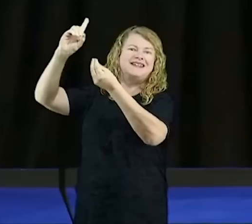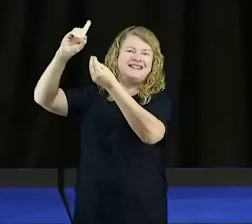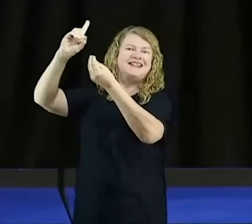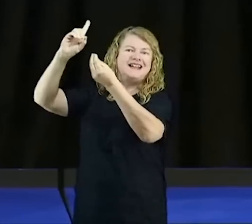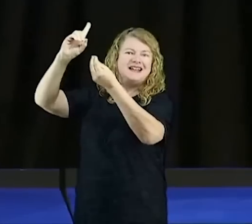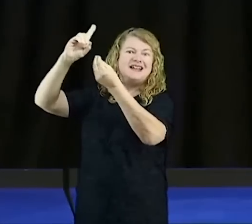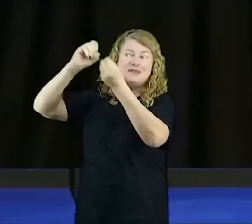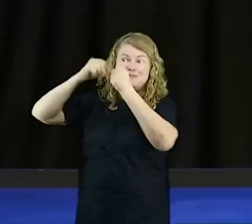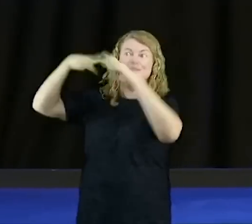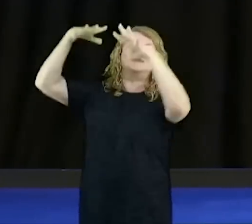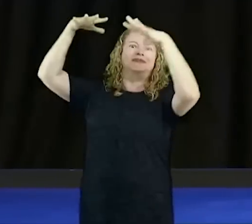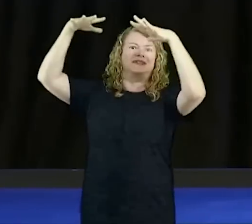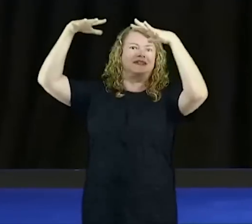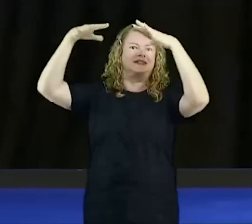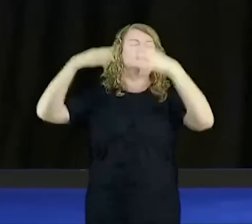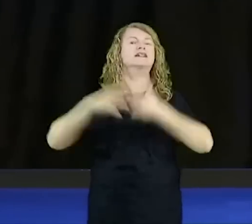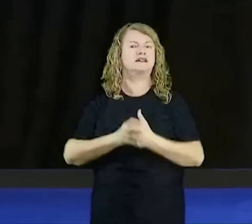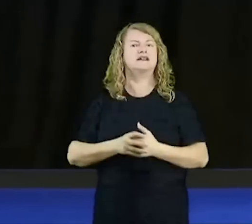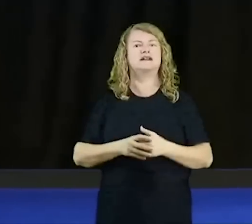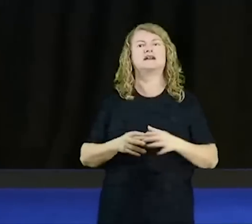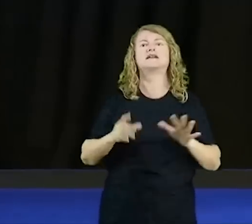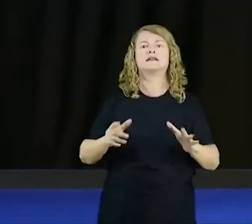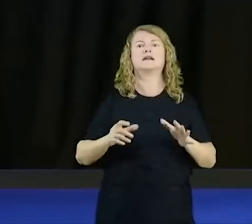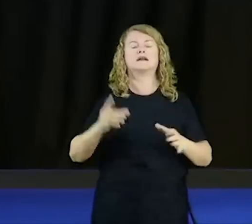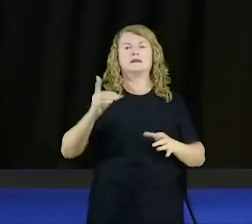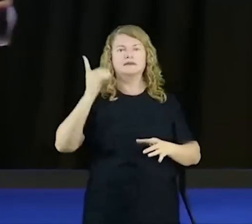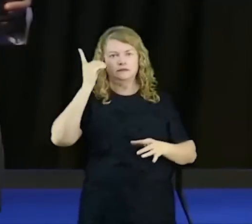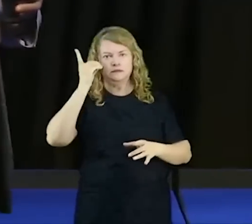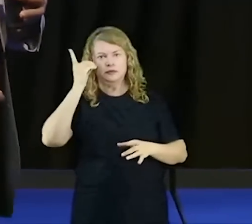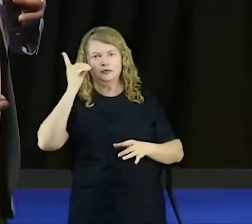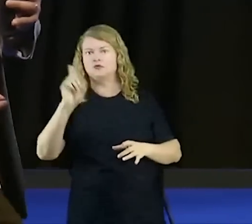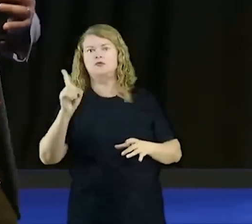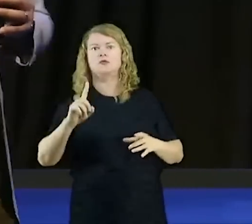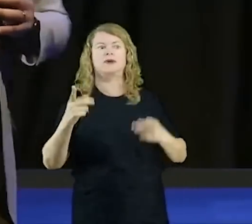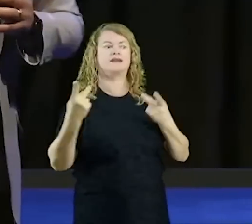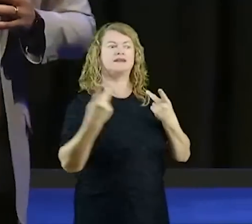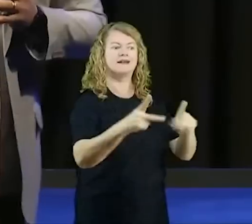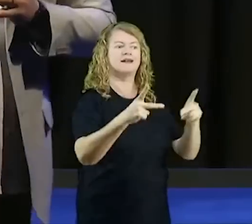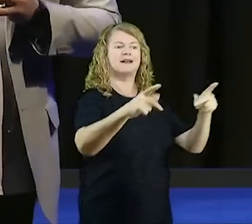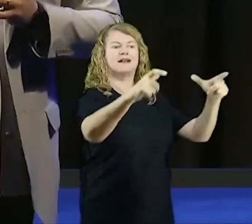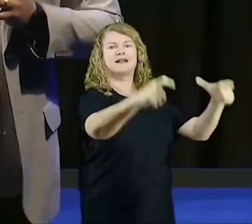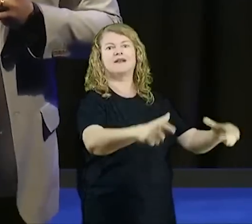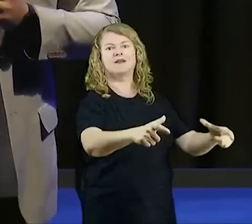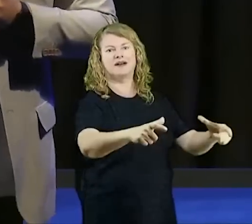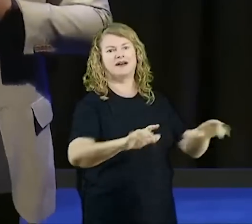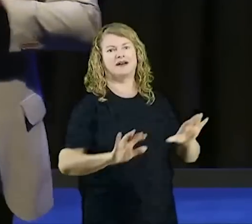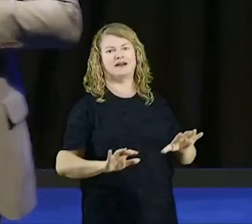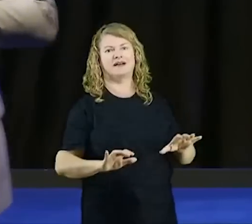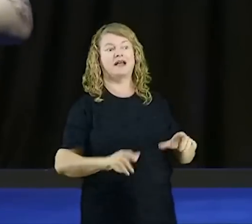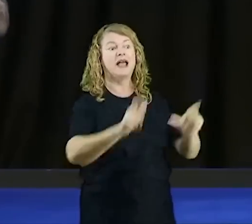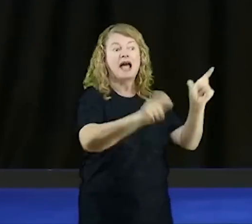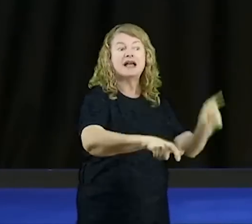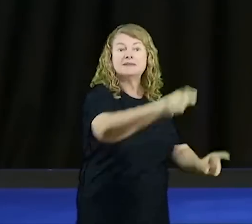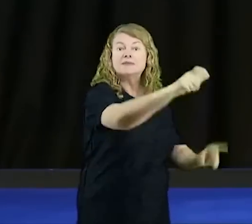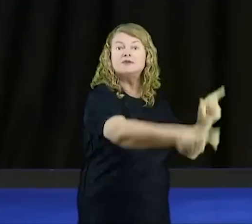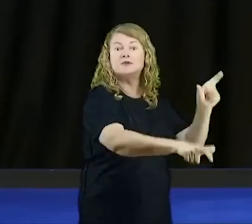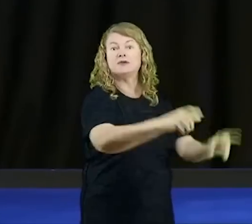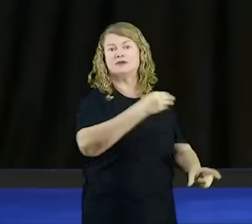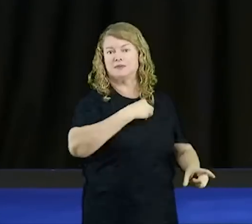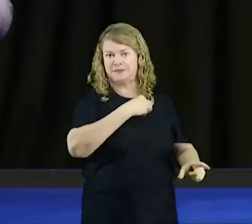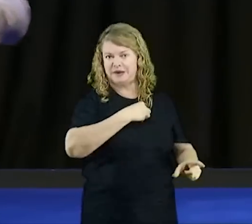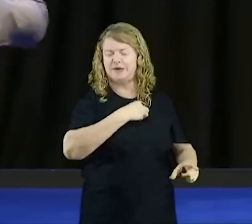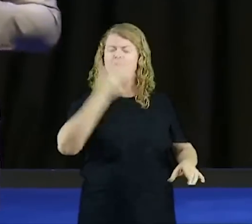são territoriais. As pessoas daquela terra, é que convida os Espíritos imundos. dizem, eu vou provar para você,